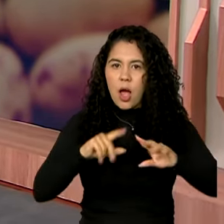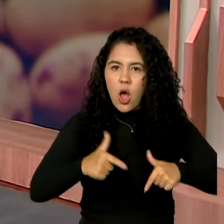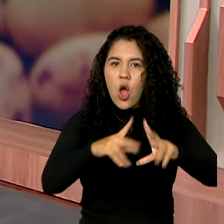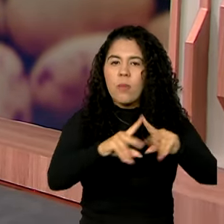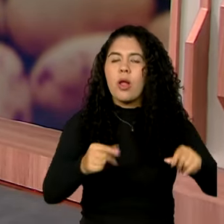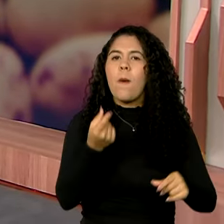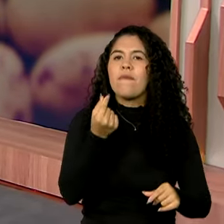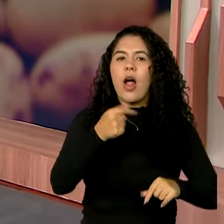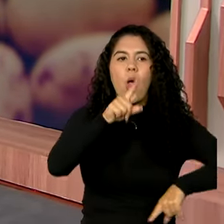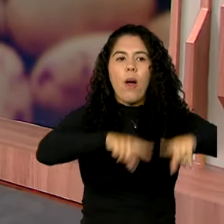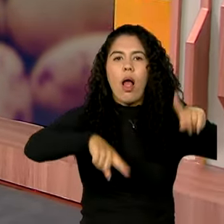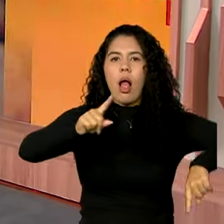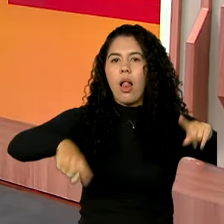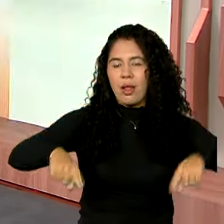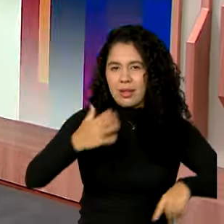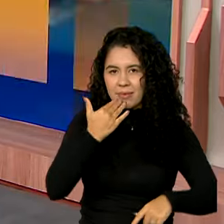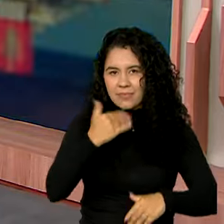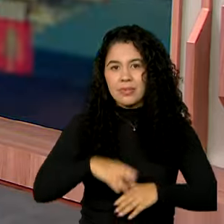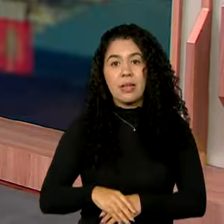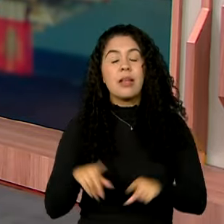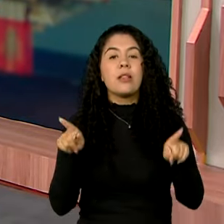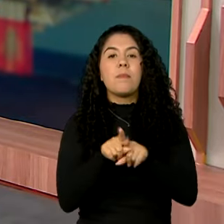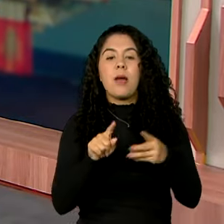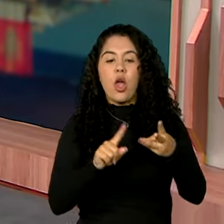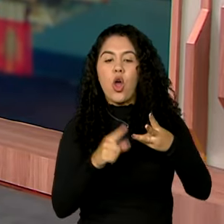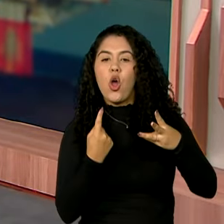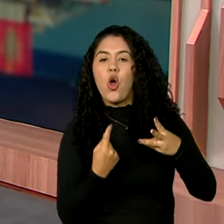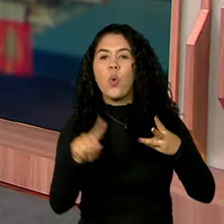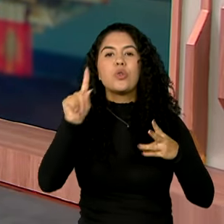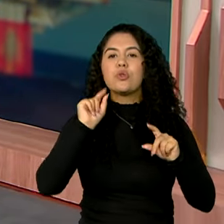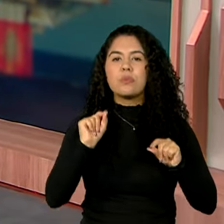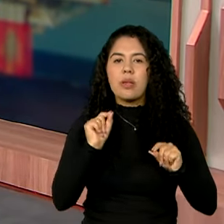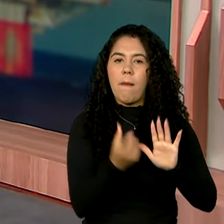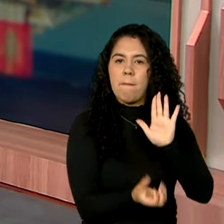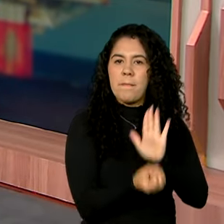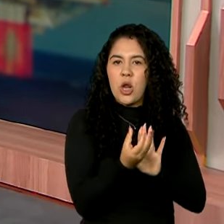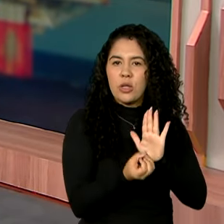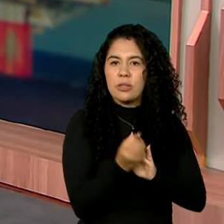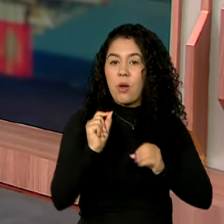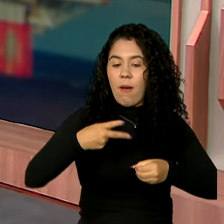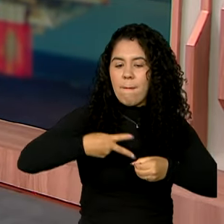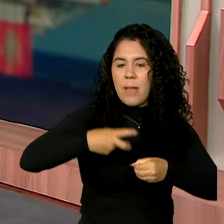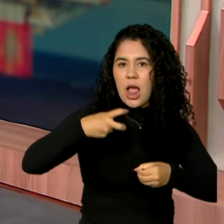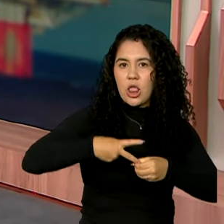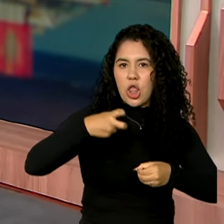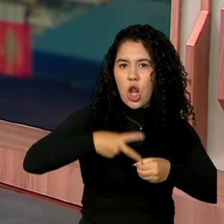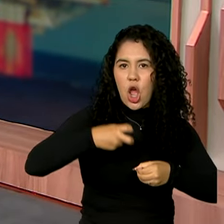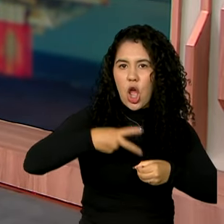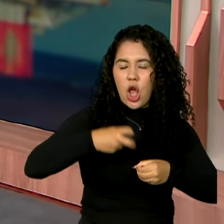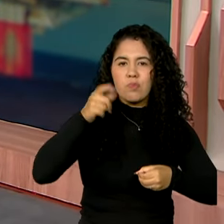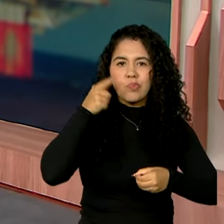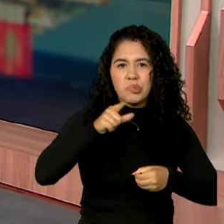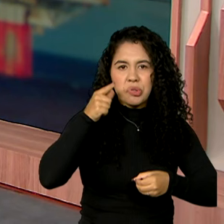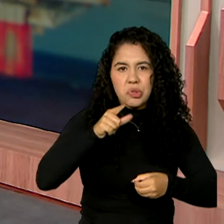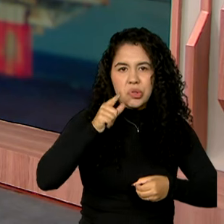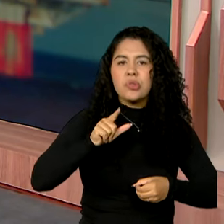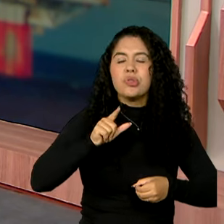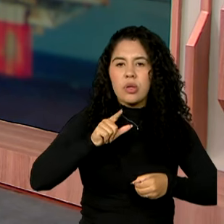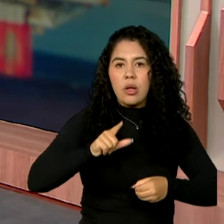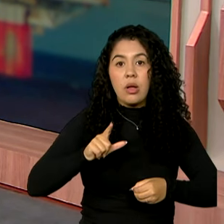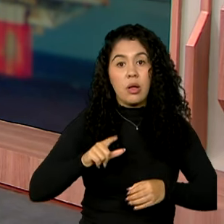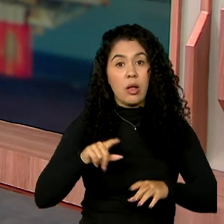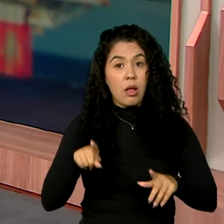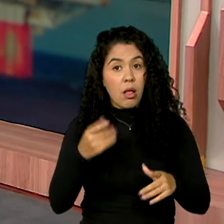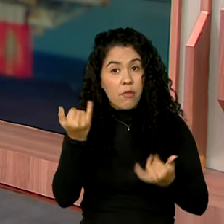preço dos alimentos. E para terminar, aumento também na produção de petróleo, de acordo com o Ministério de Minas e Energia.